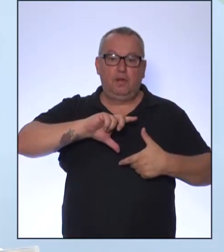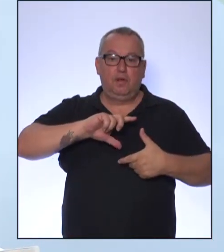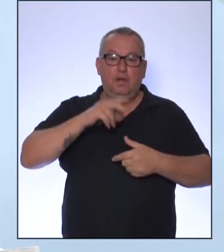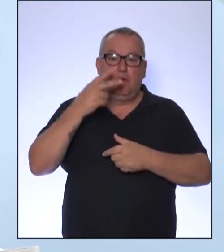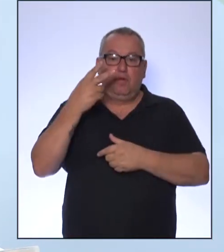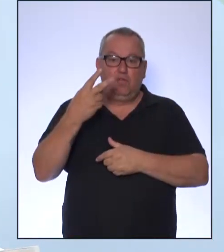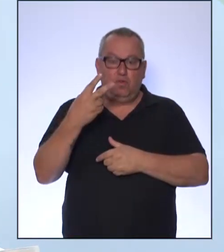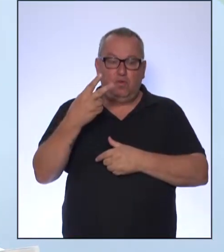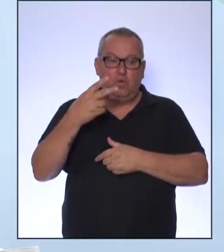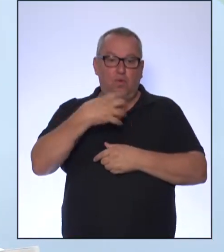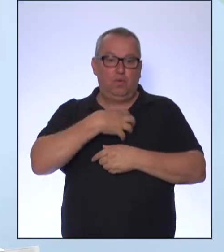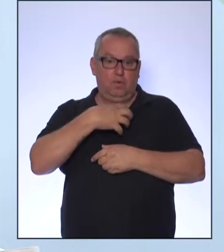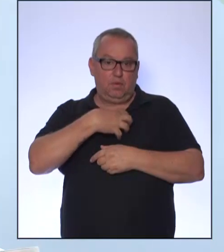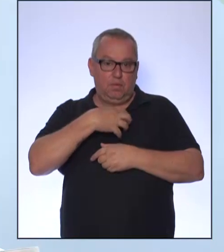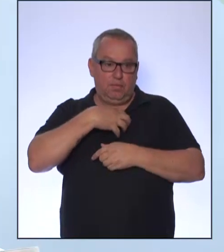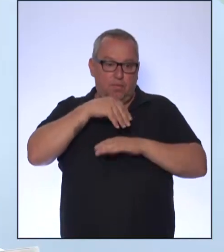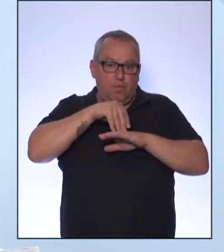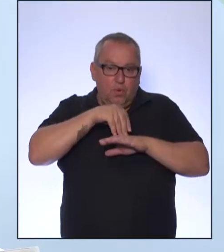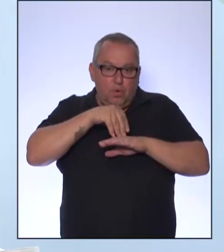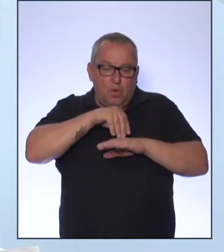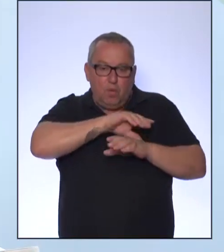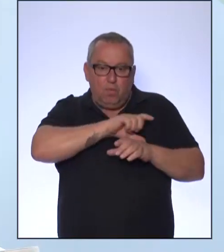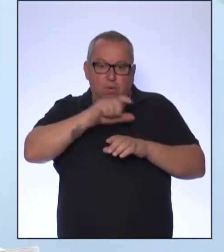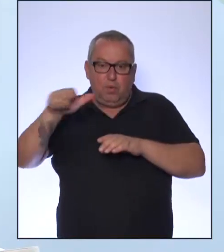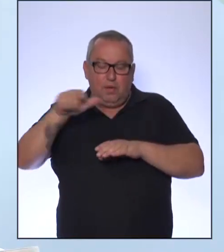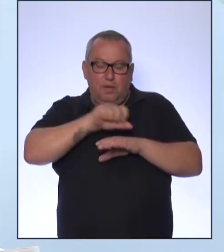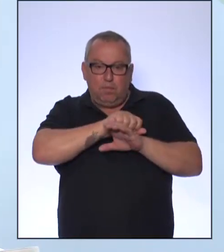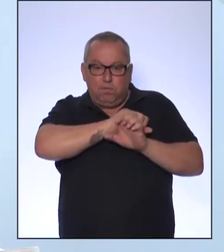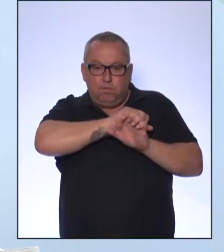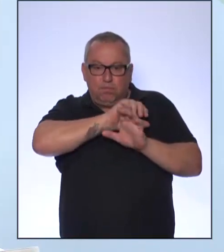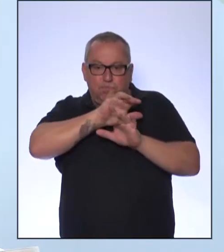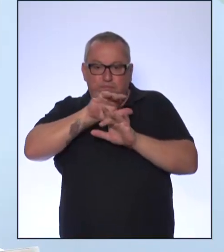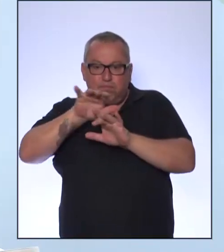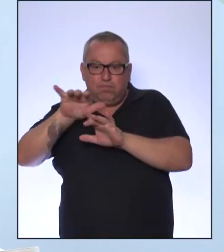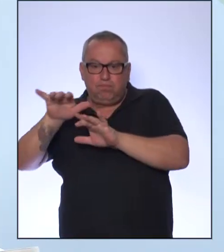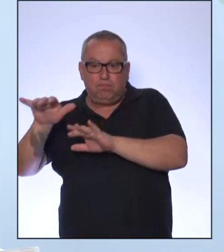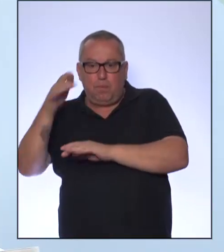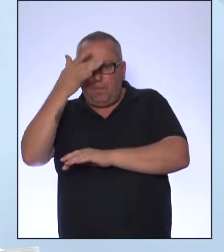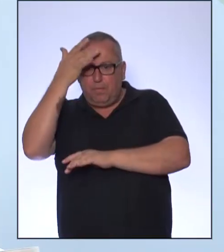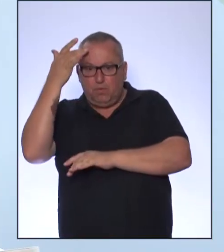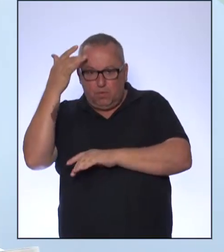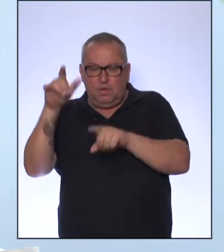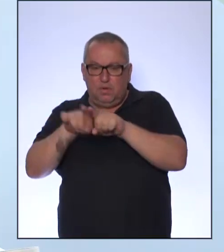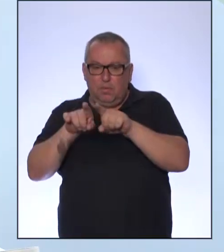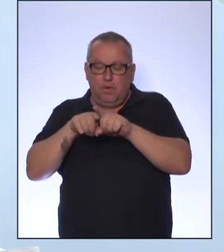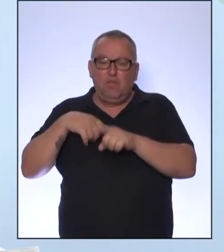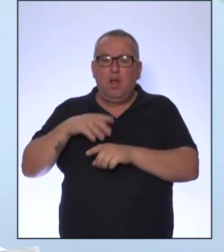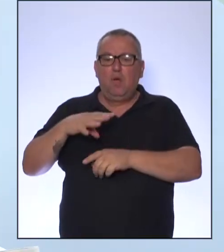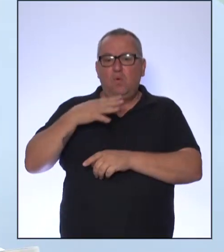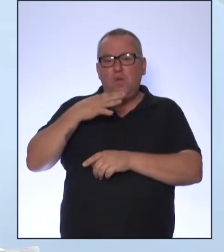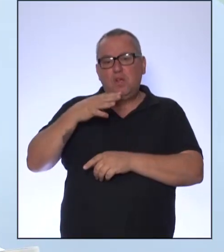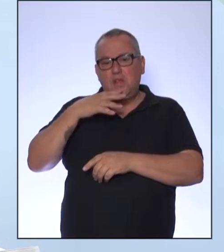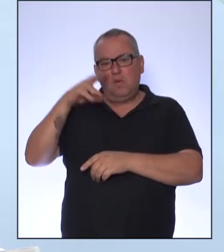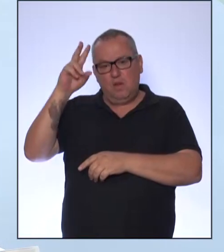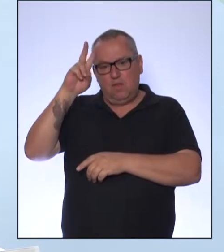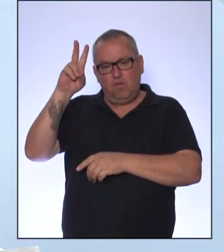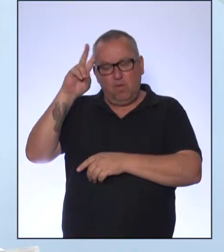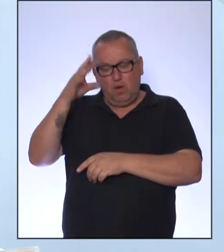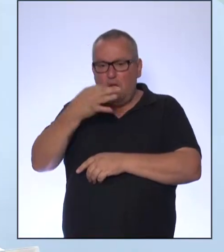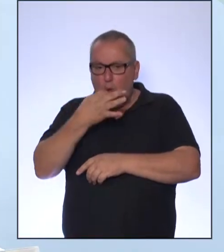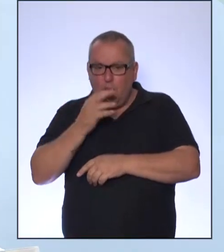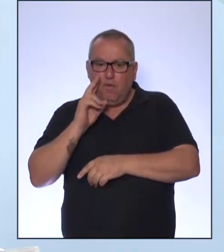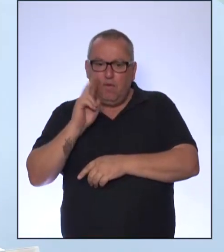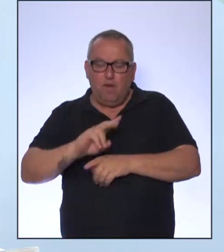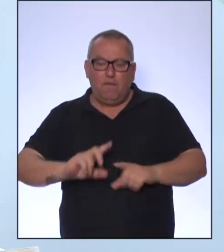processos migratórios que ficaram muito conhecidos na história. Vocês já devem ter visto essas imagens